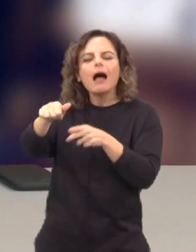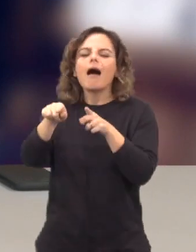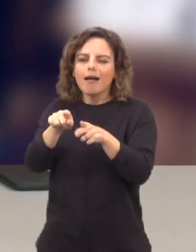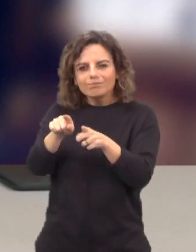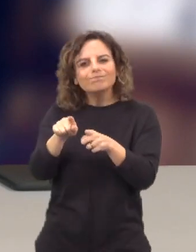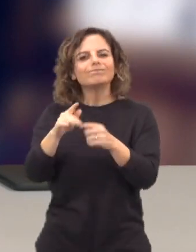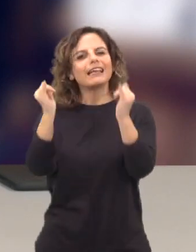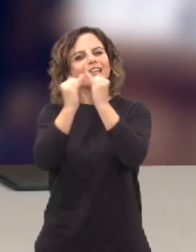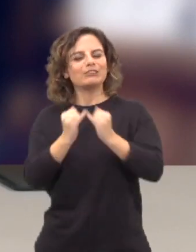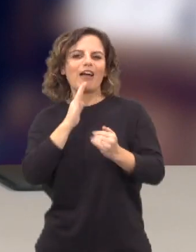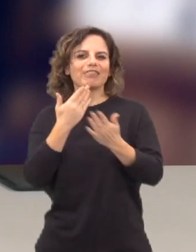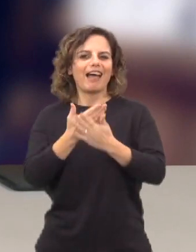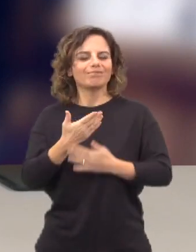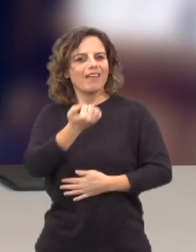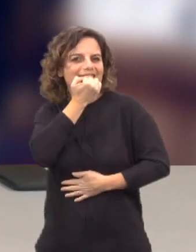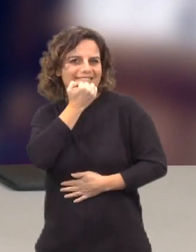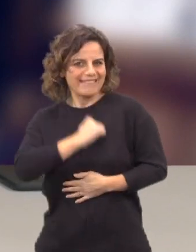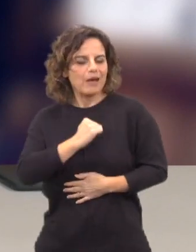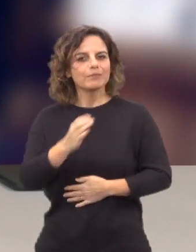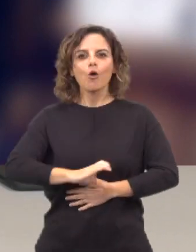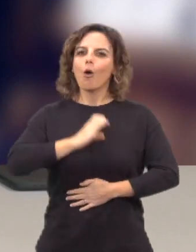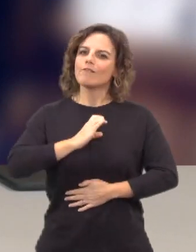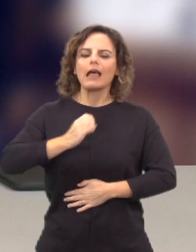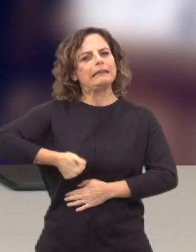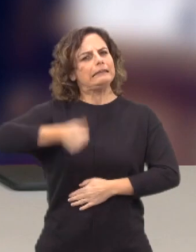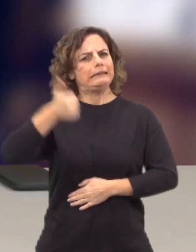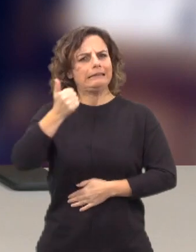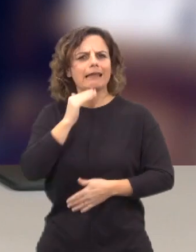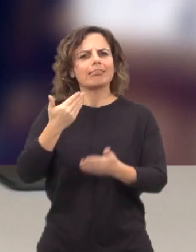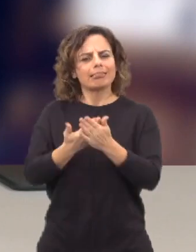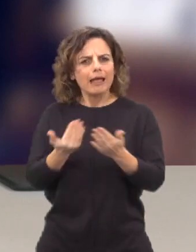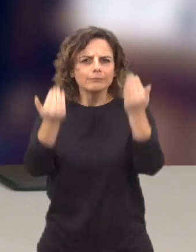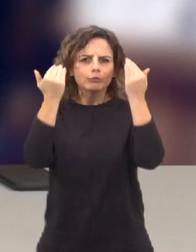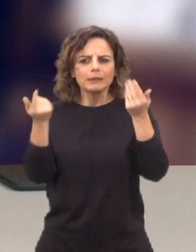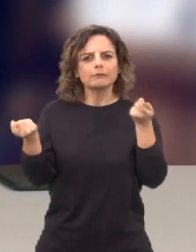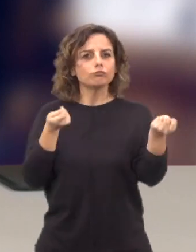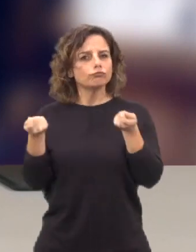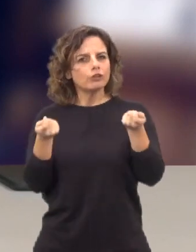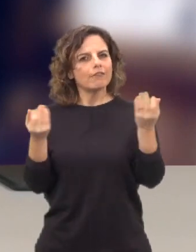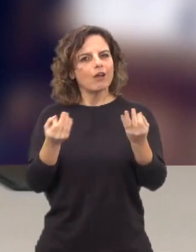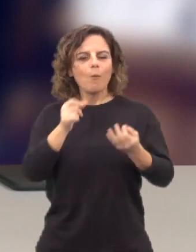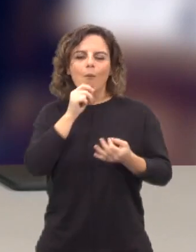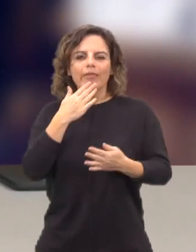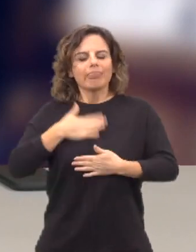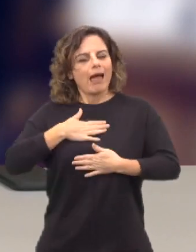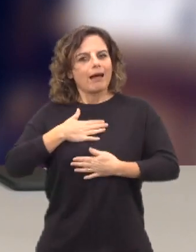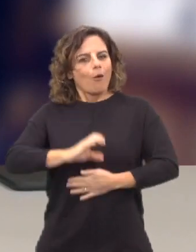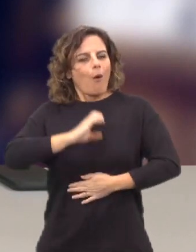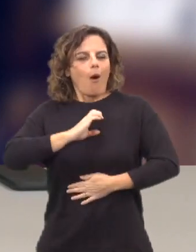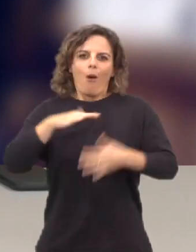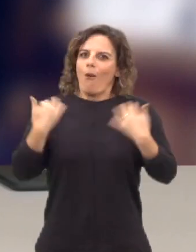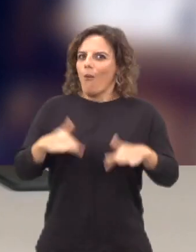satisfeitos. A confiança é mesmo o principal capital que quem gera informação pode obter.